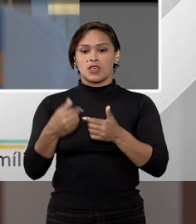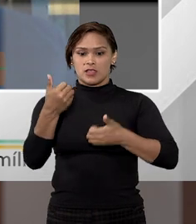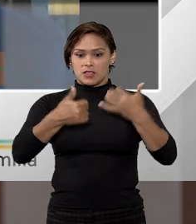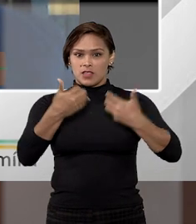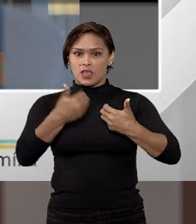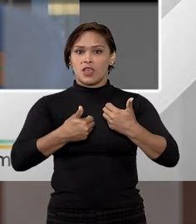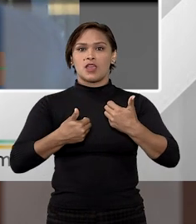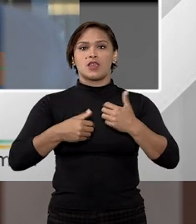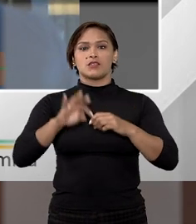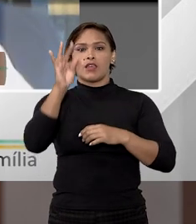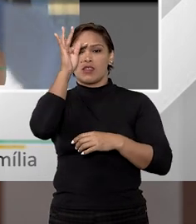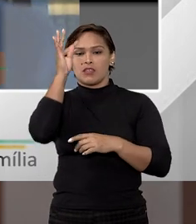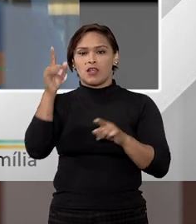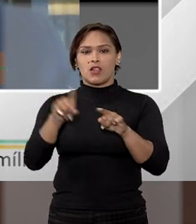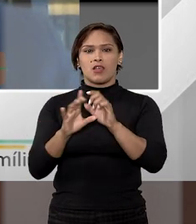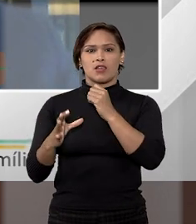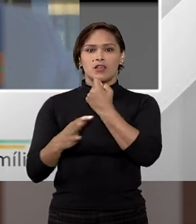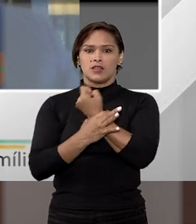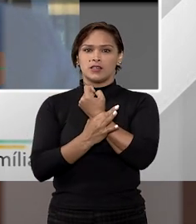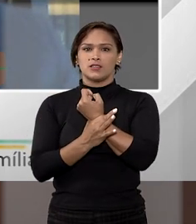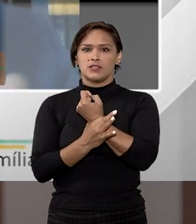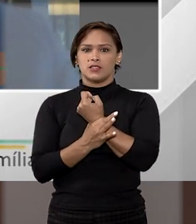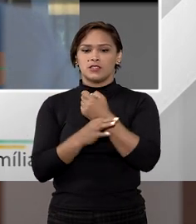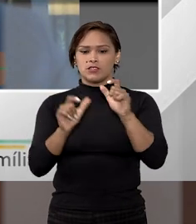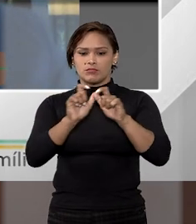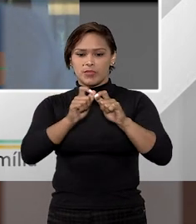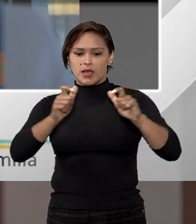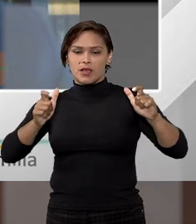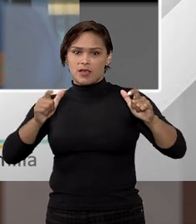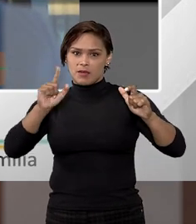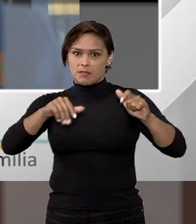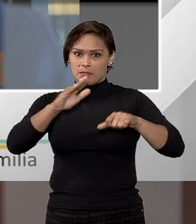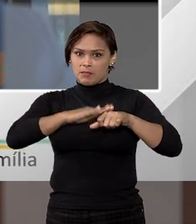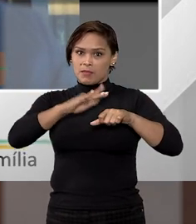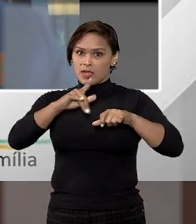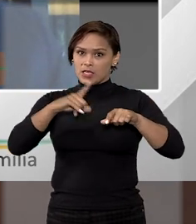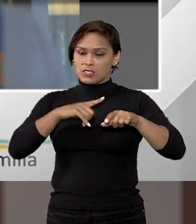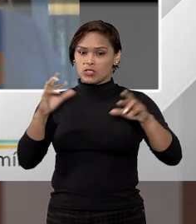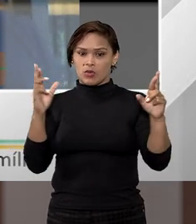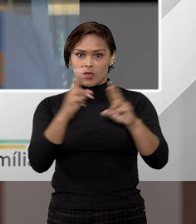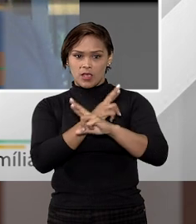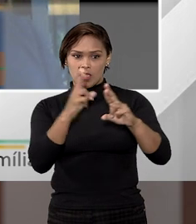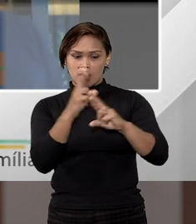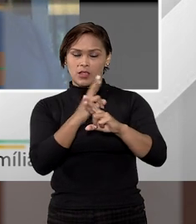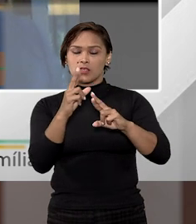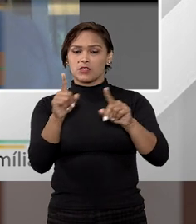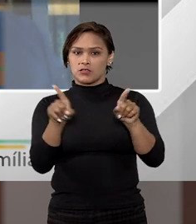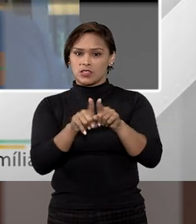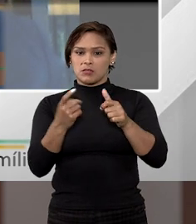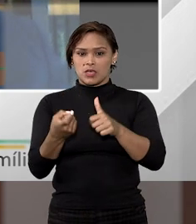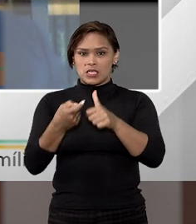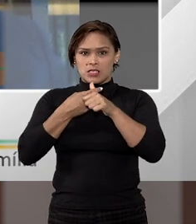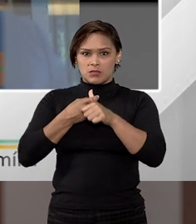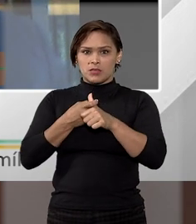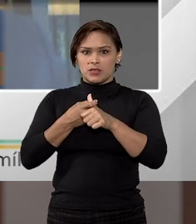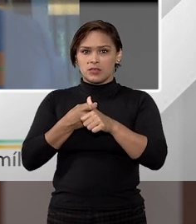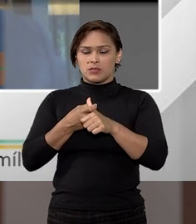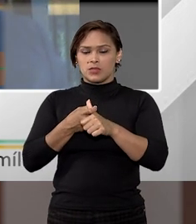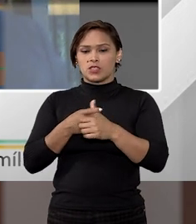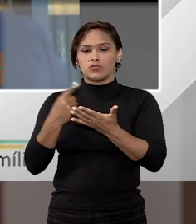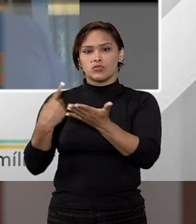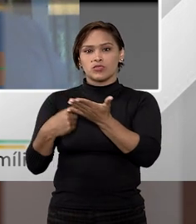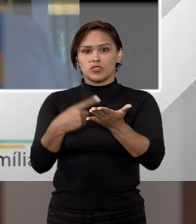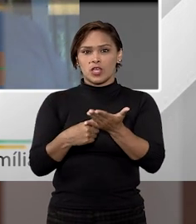função teleológica, de garantir esse mínimo existencial, alargar ou até mesmo relativizar essas empenhorabilidades